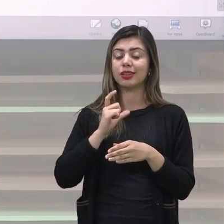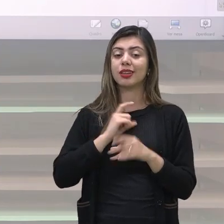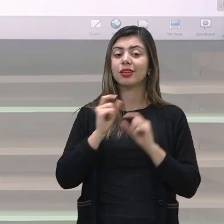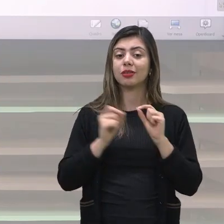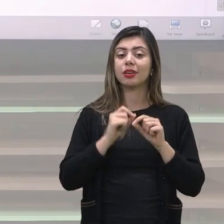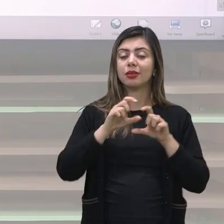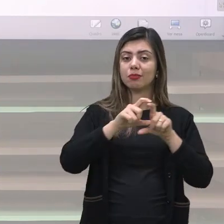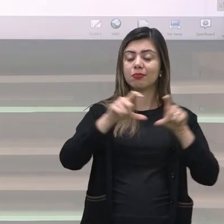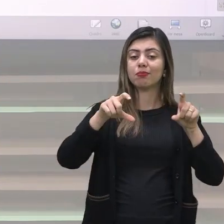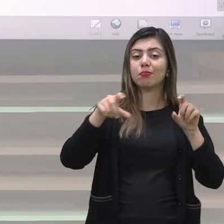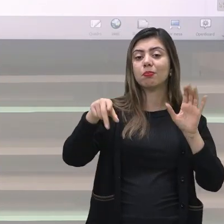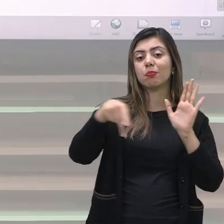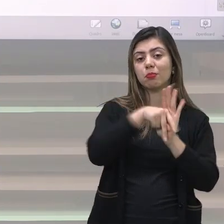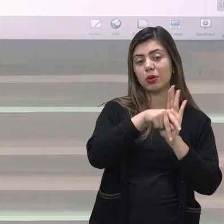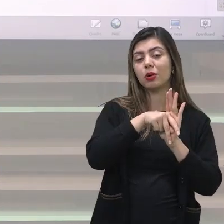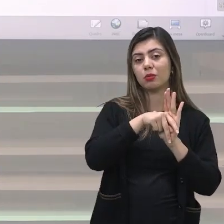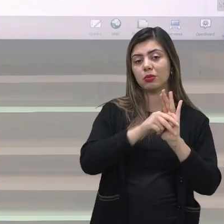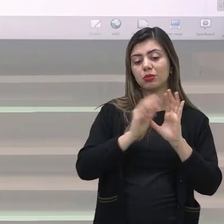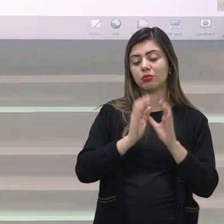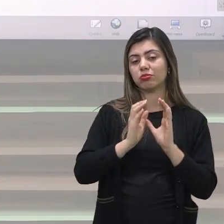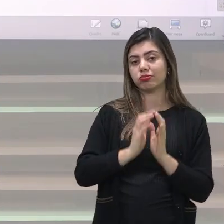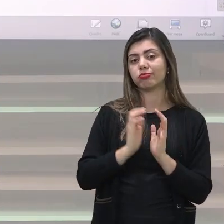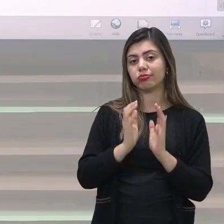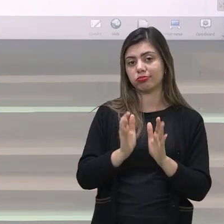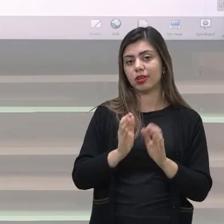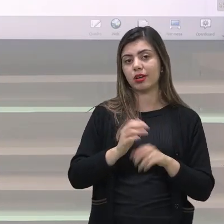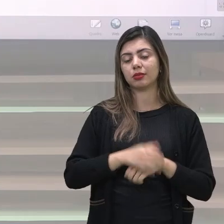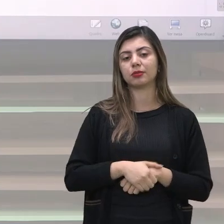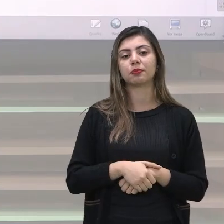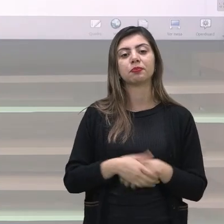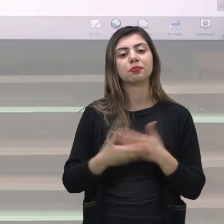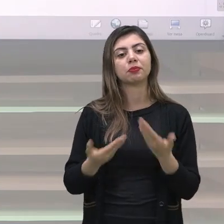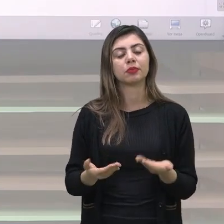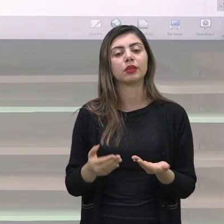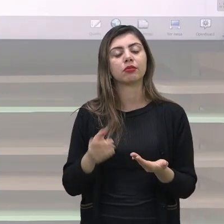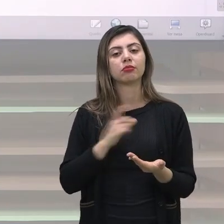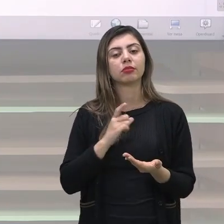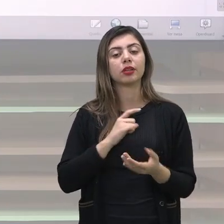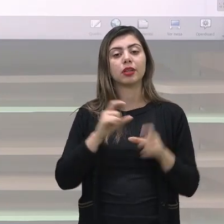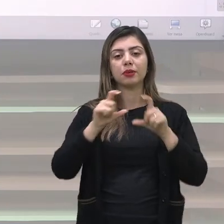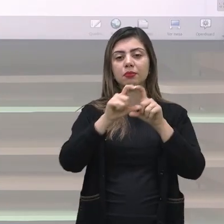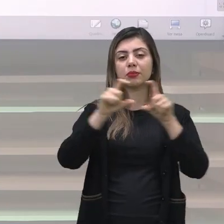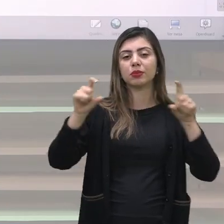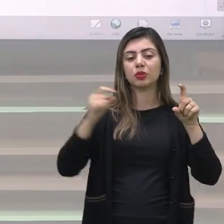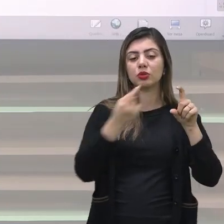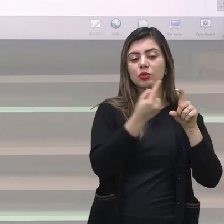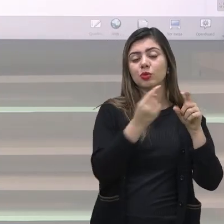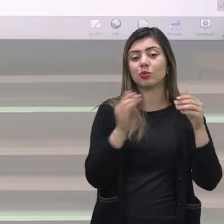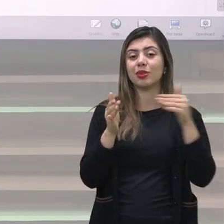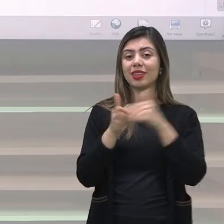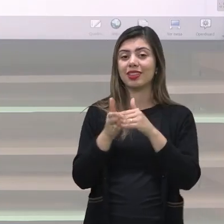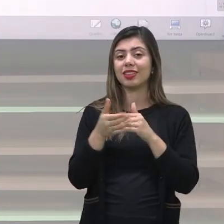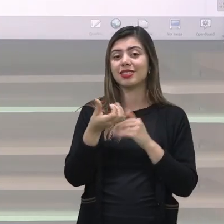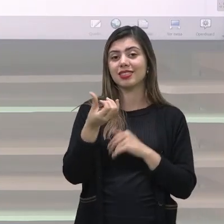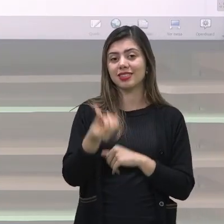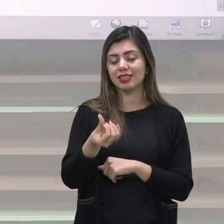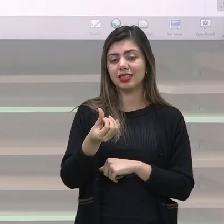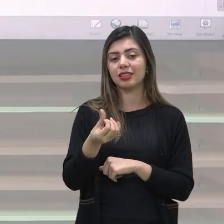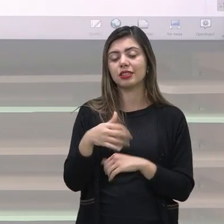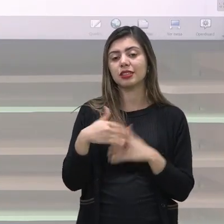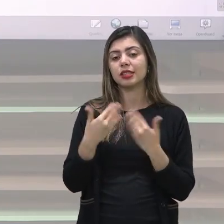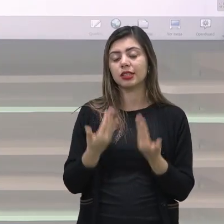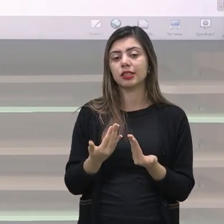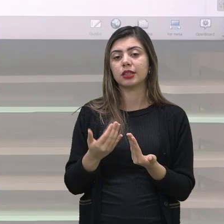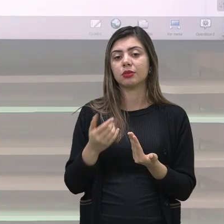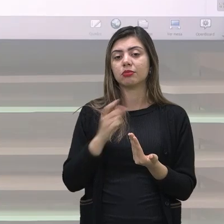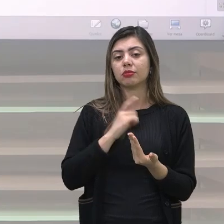pertencentes ao espaço amostral do dado e como esse espaço amostral vai até 6 no máximo os